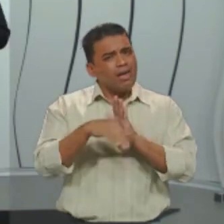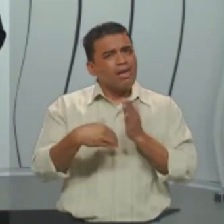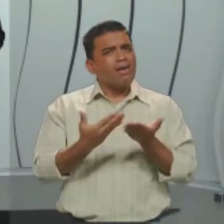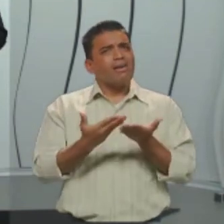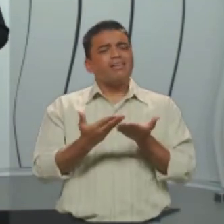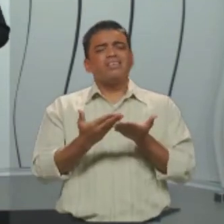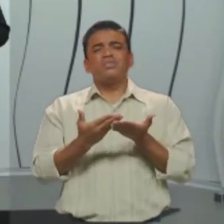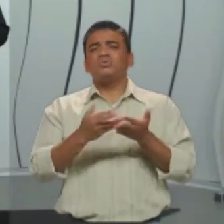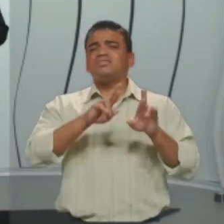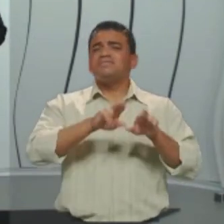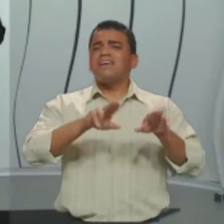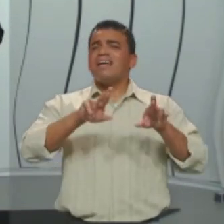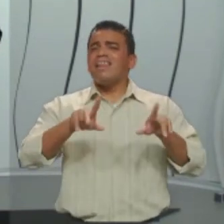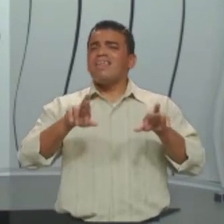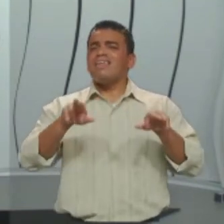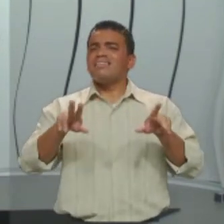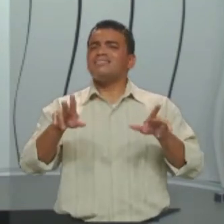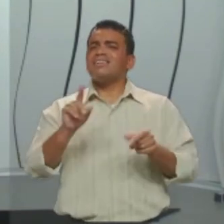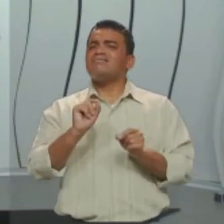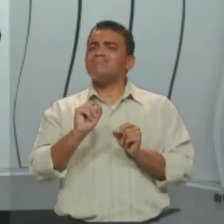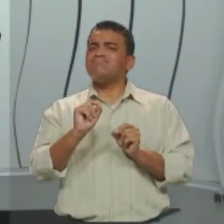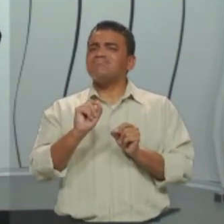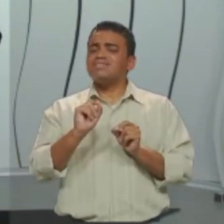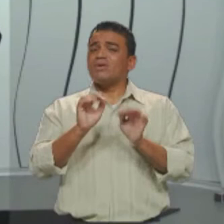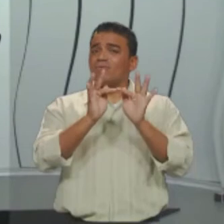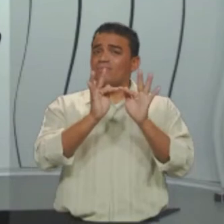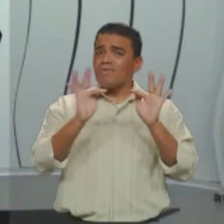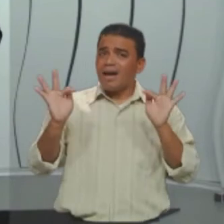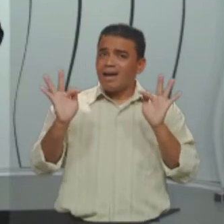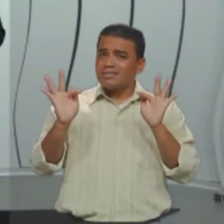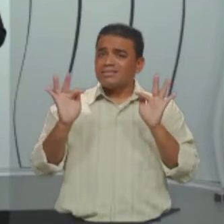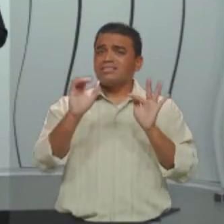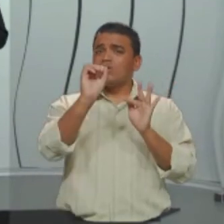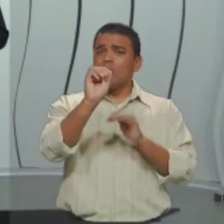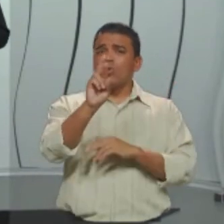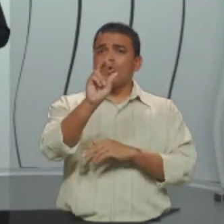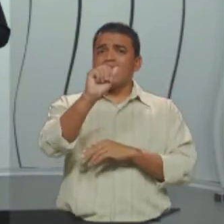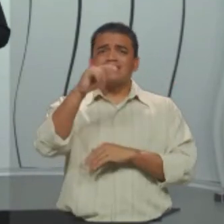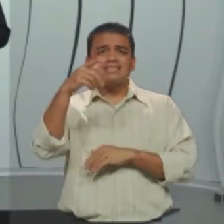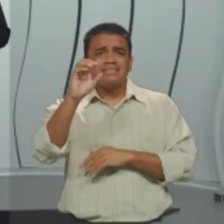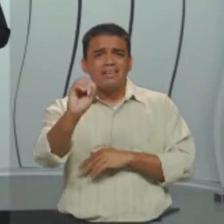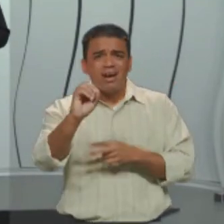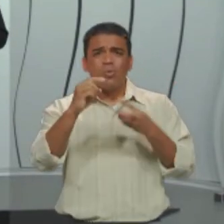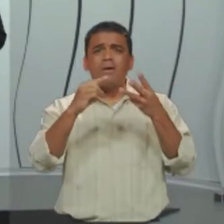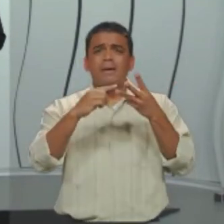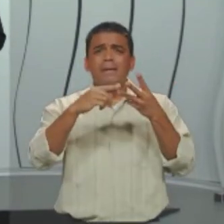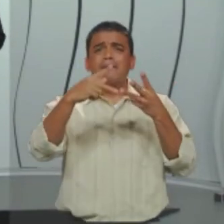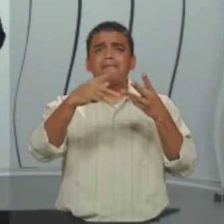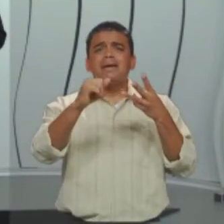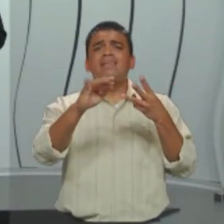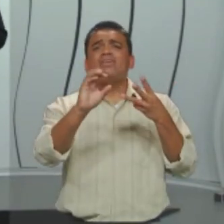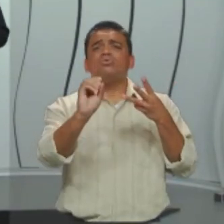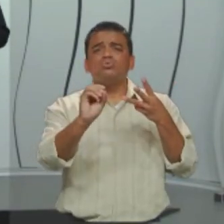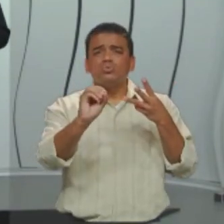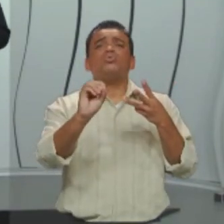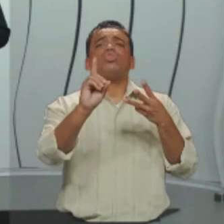diferenças entre frase, oração e período. Como assim,